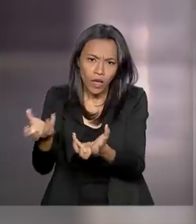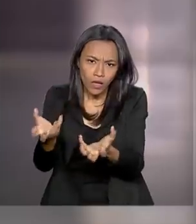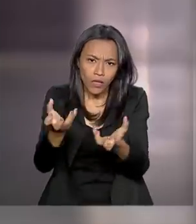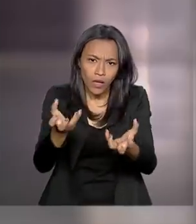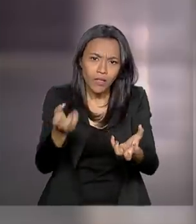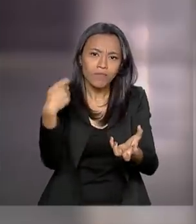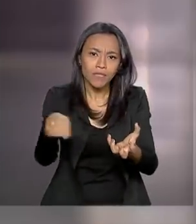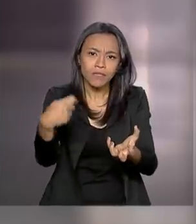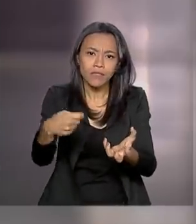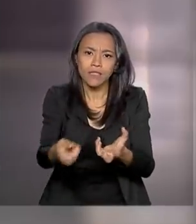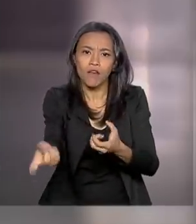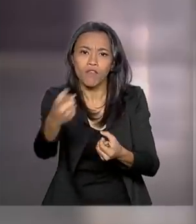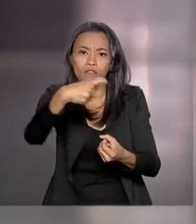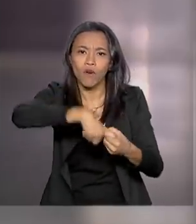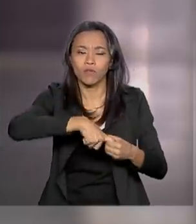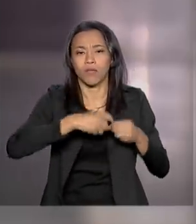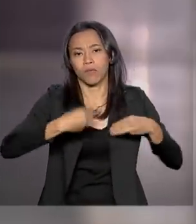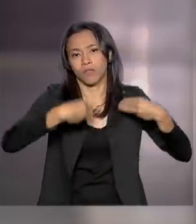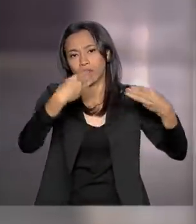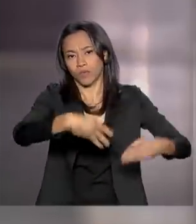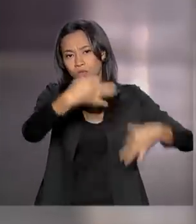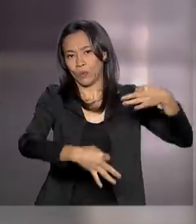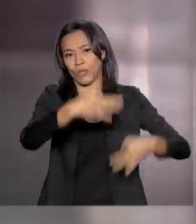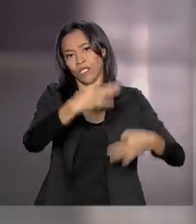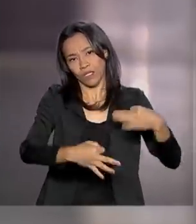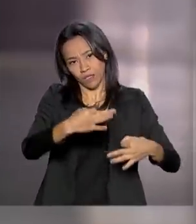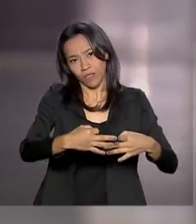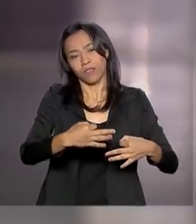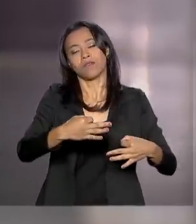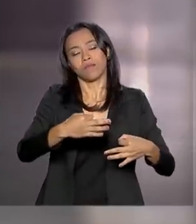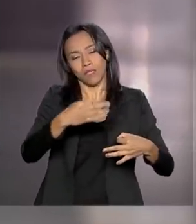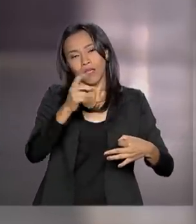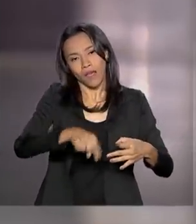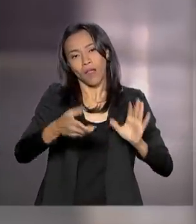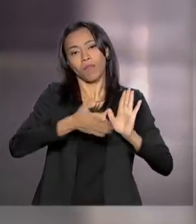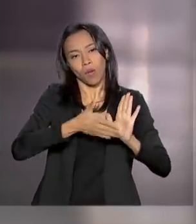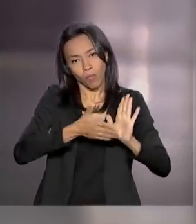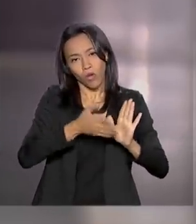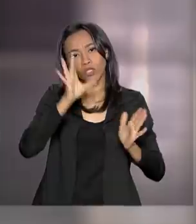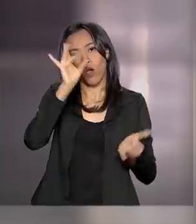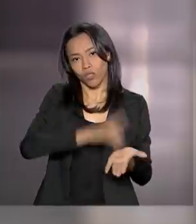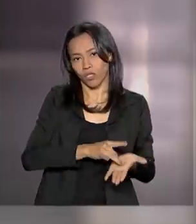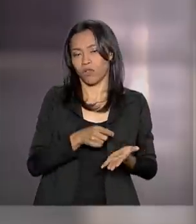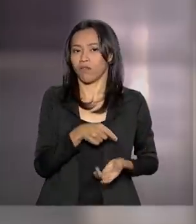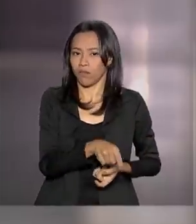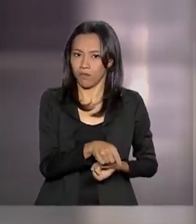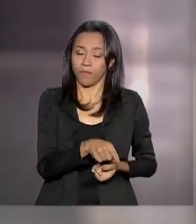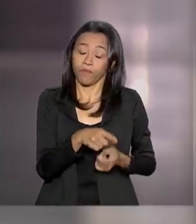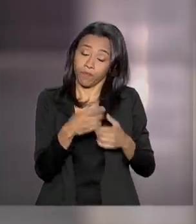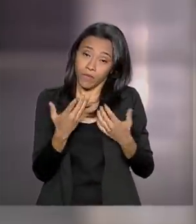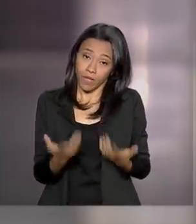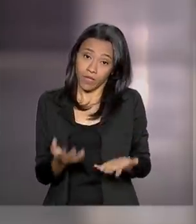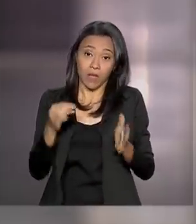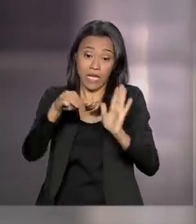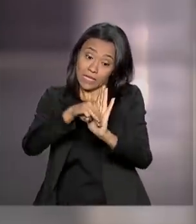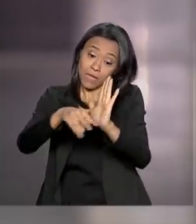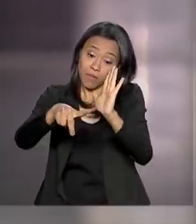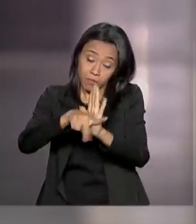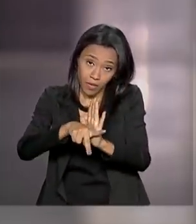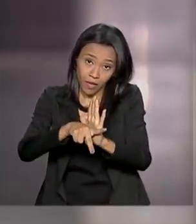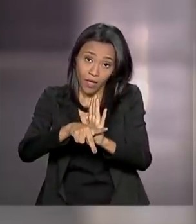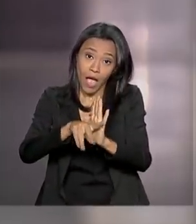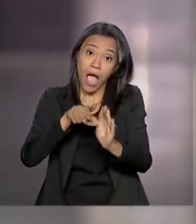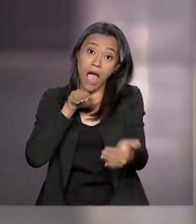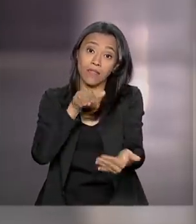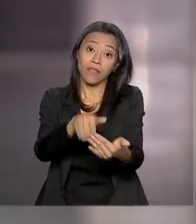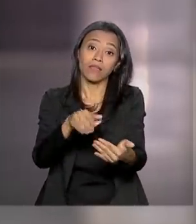órgão precisa voltar para a pasta da Justiça, como constava, então, da proposta original. O fato é que essa MP só vale até